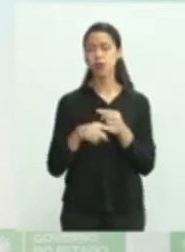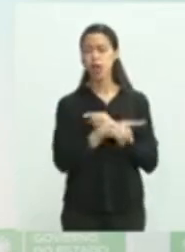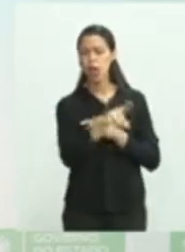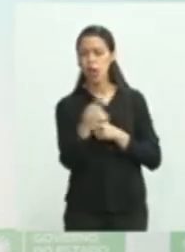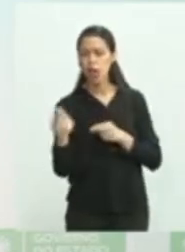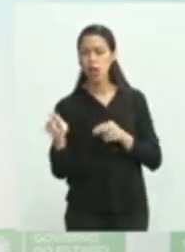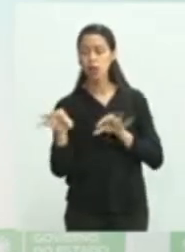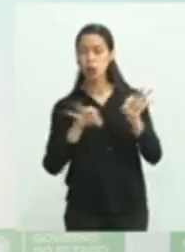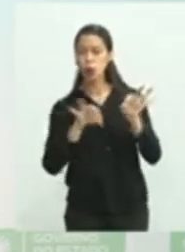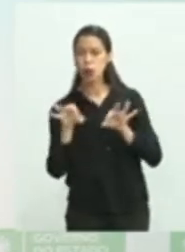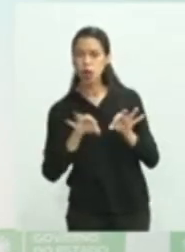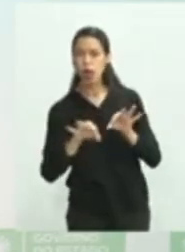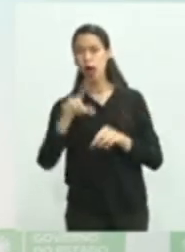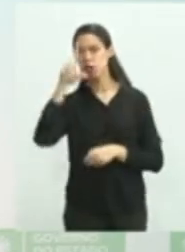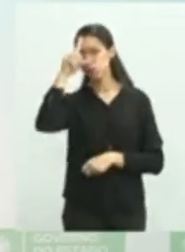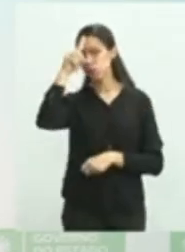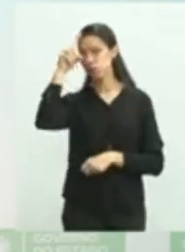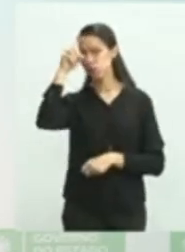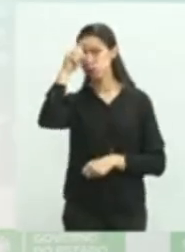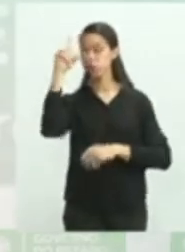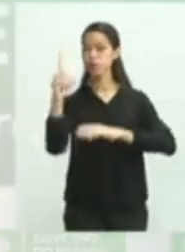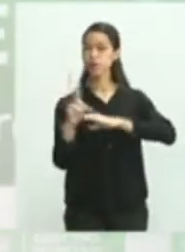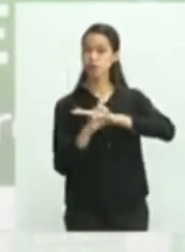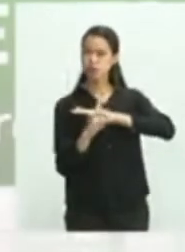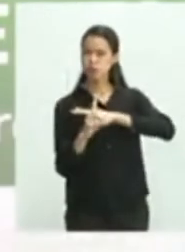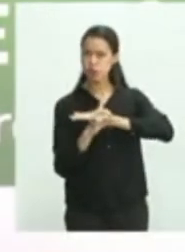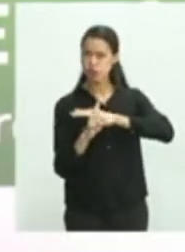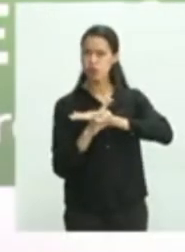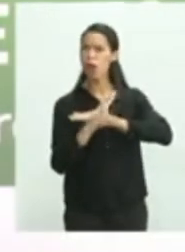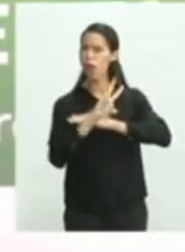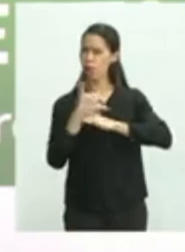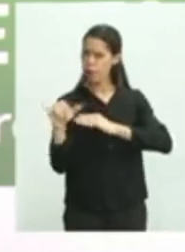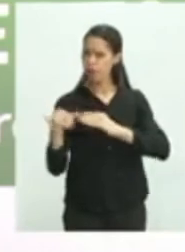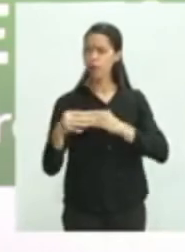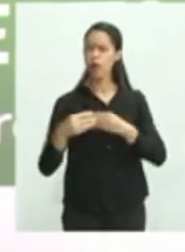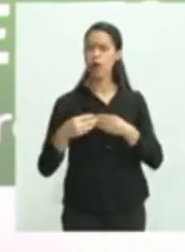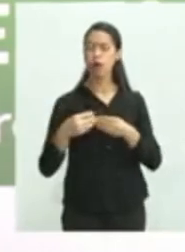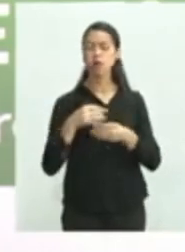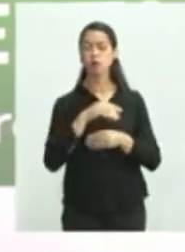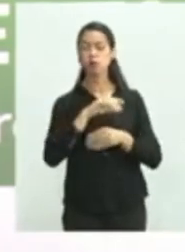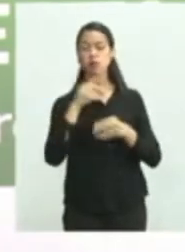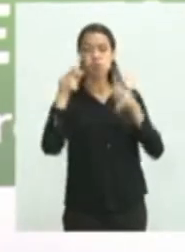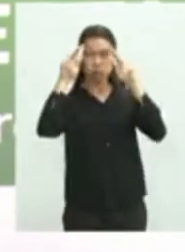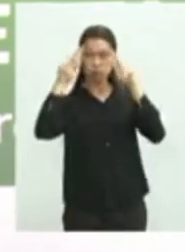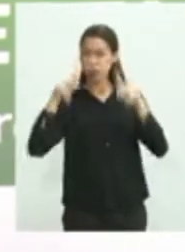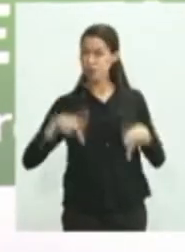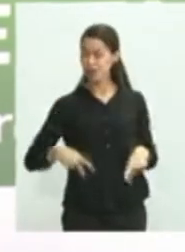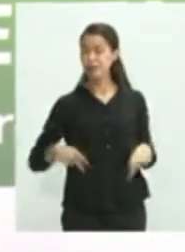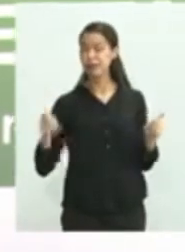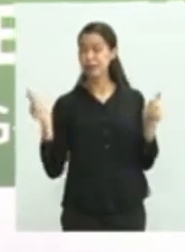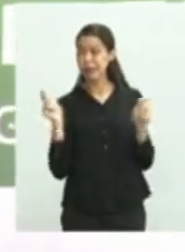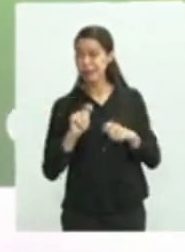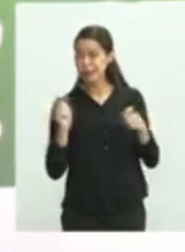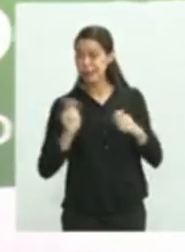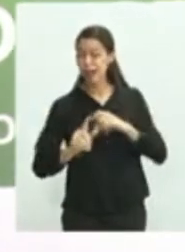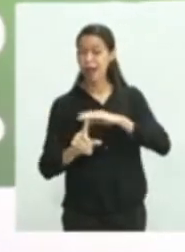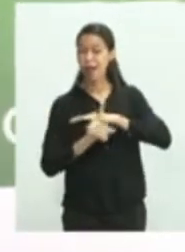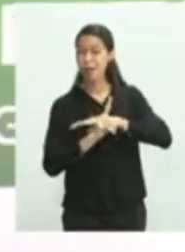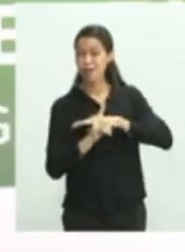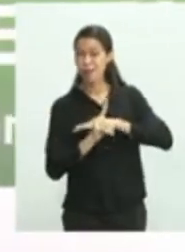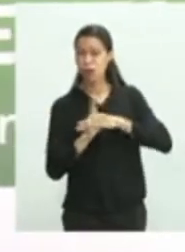hospitalar que vamos disponibilizar para a população do estado de Mato Grosso do Sul.